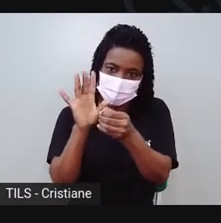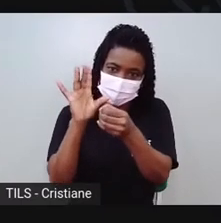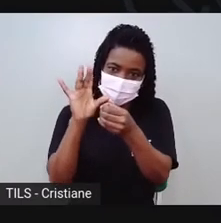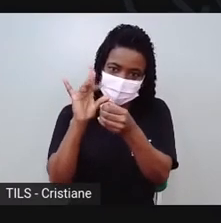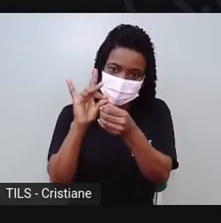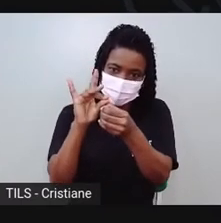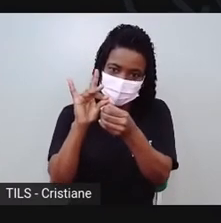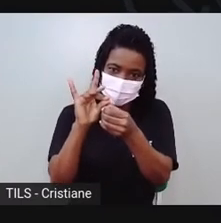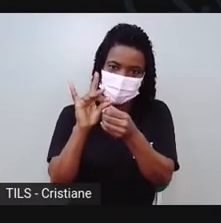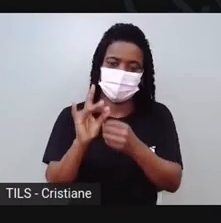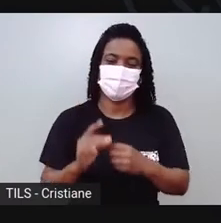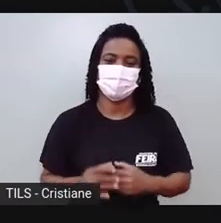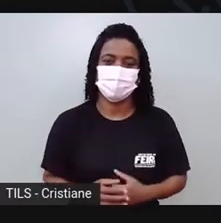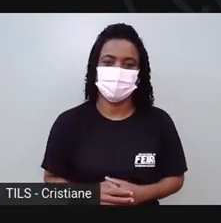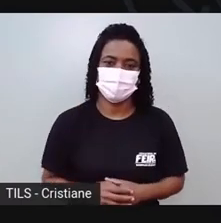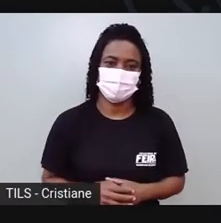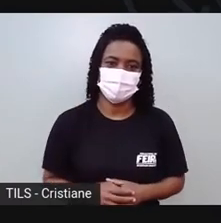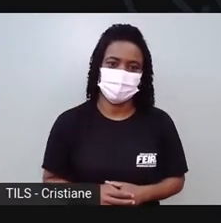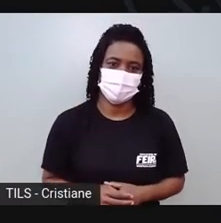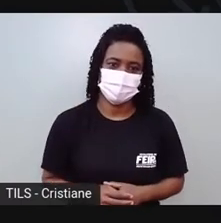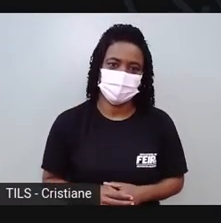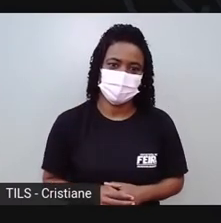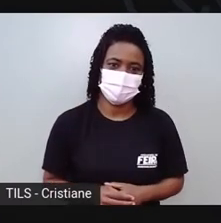Vai ficar assim, bem lisinho.